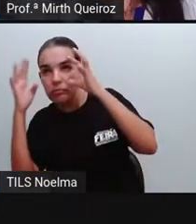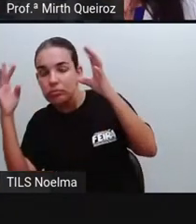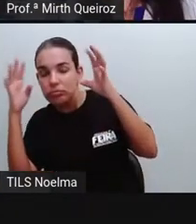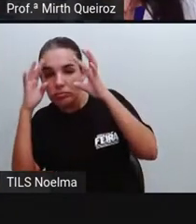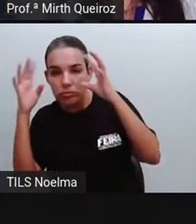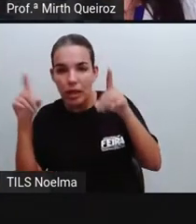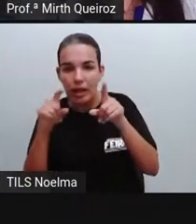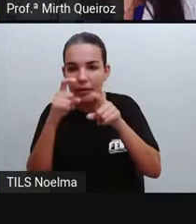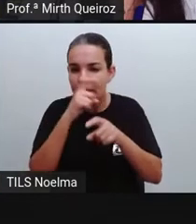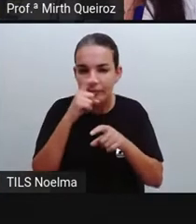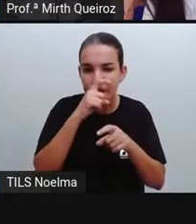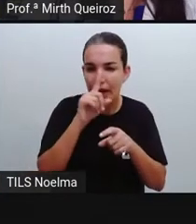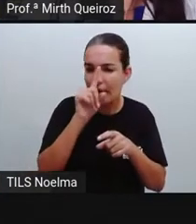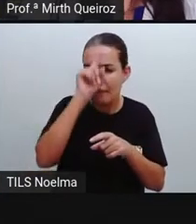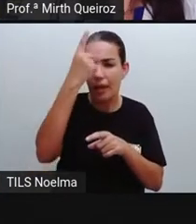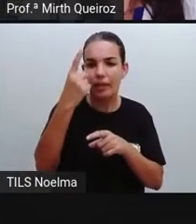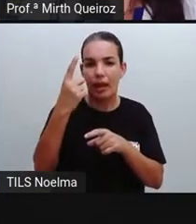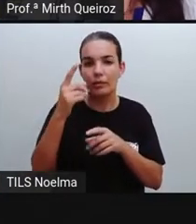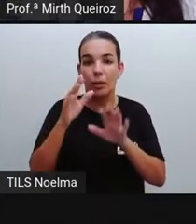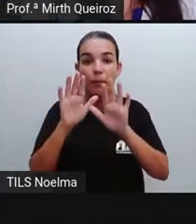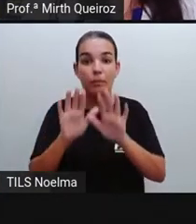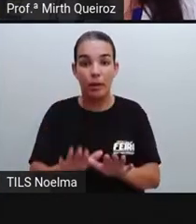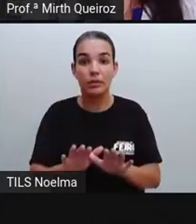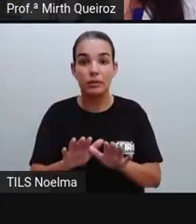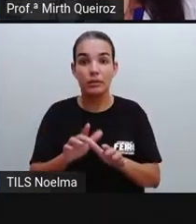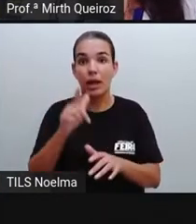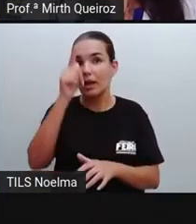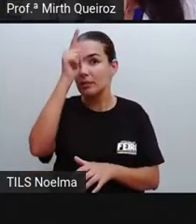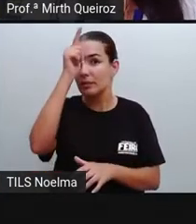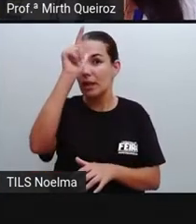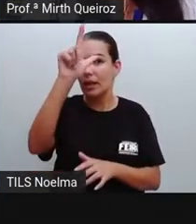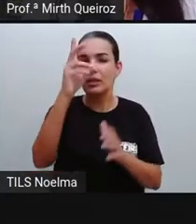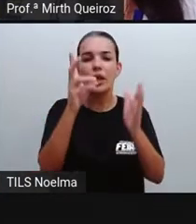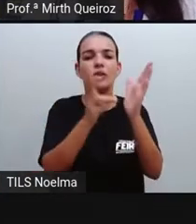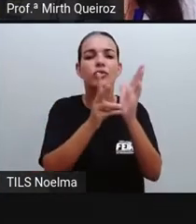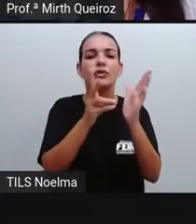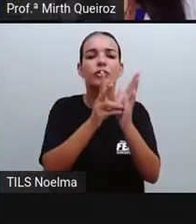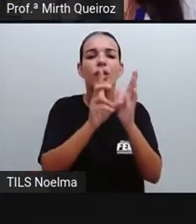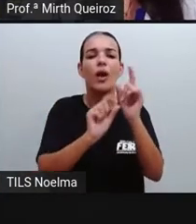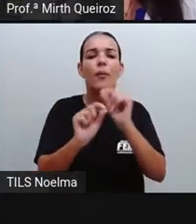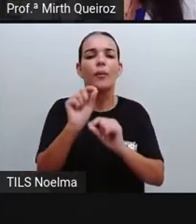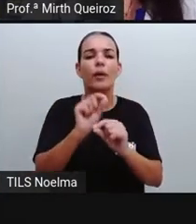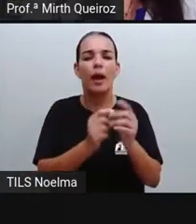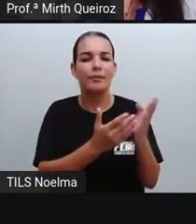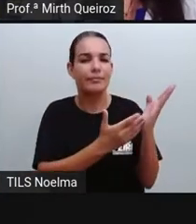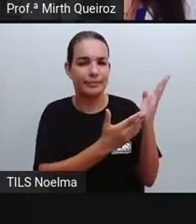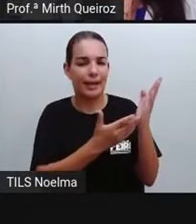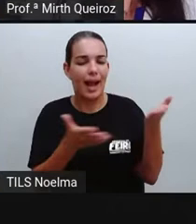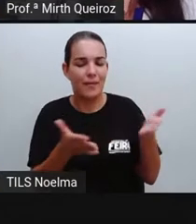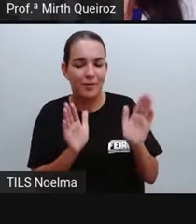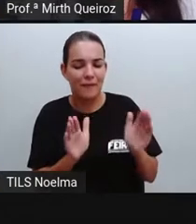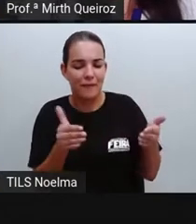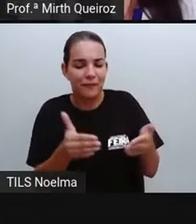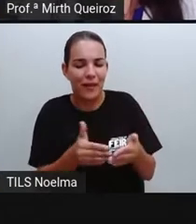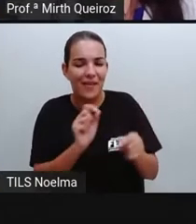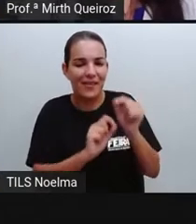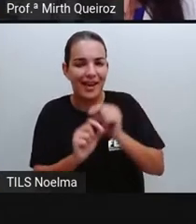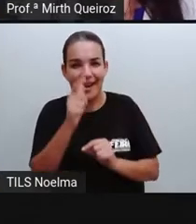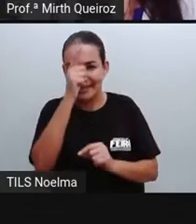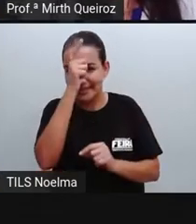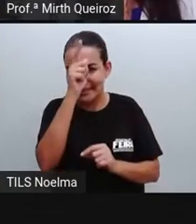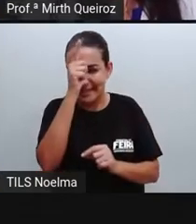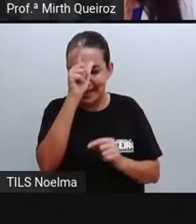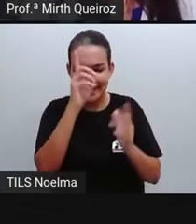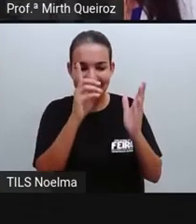imaginação humana. Mas e as lendas indígenas? O que são lendas indígenas? A gente vai ter um foco maior aí nesse tipo de